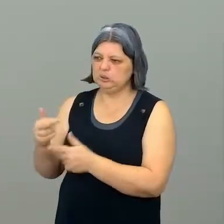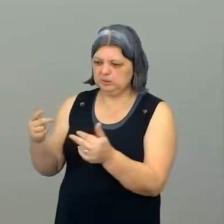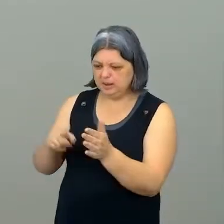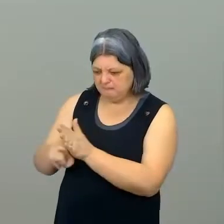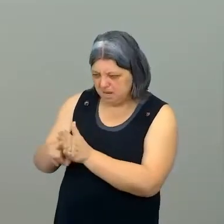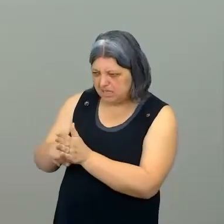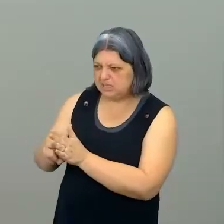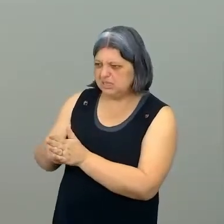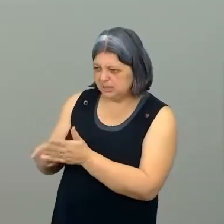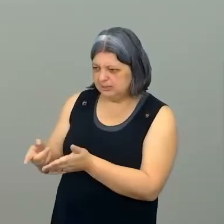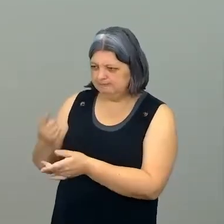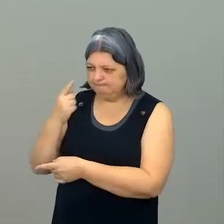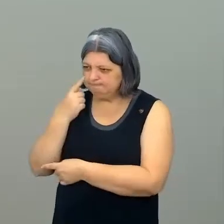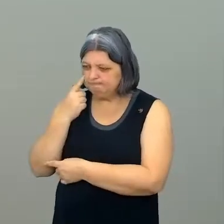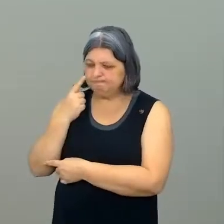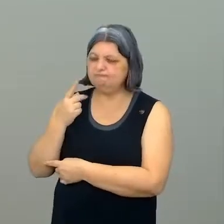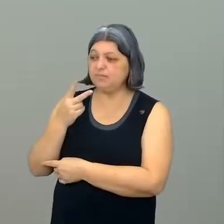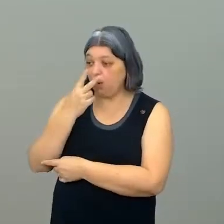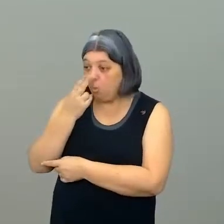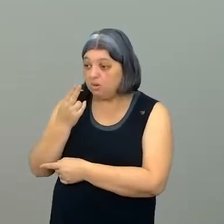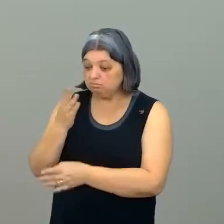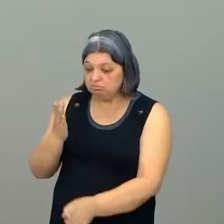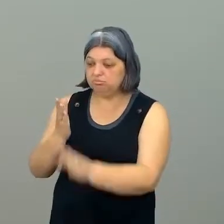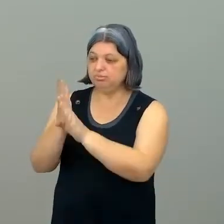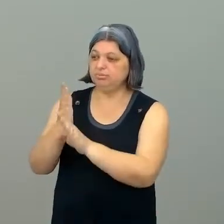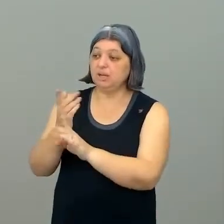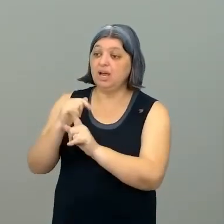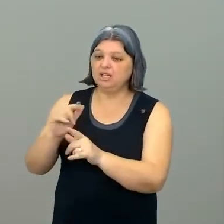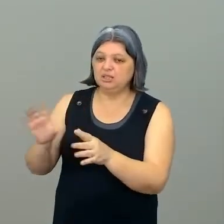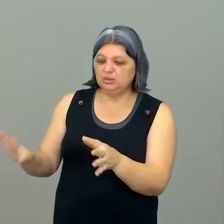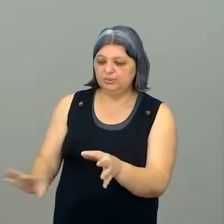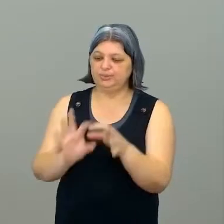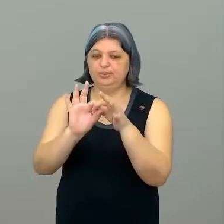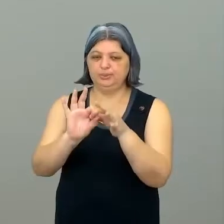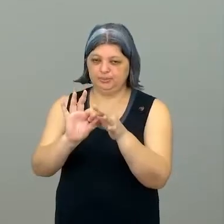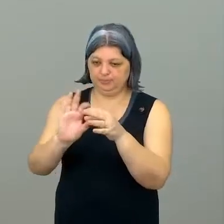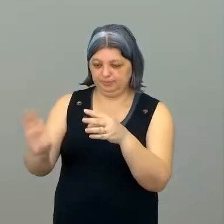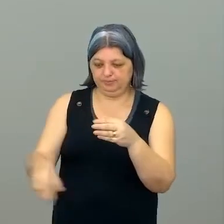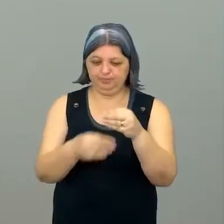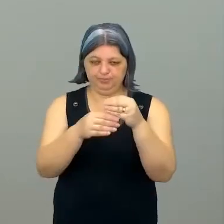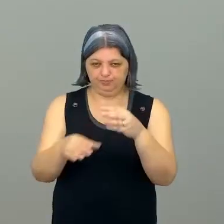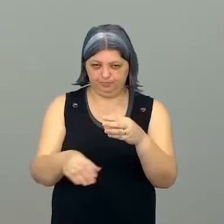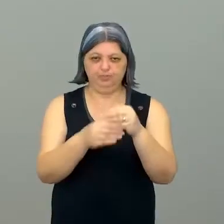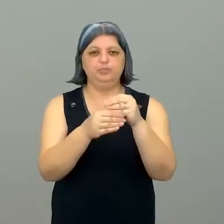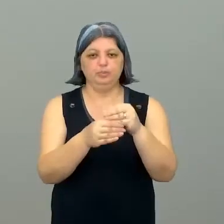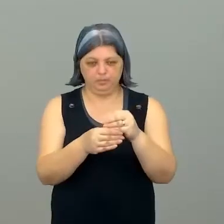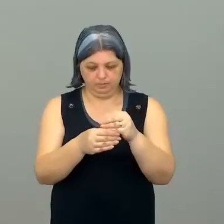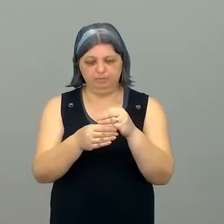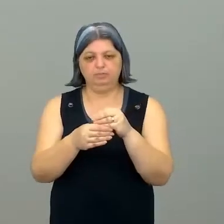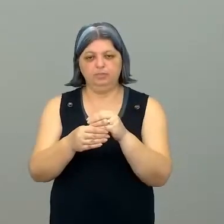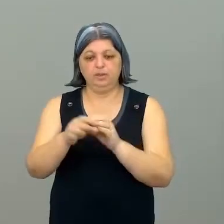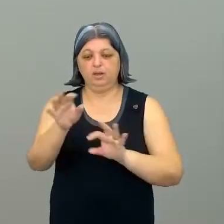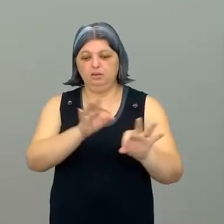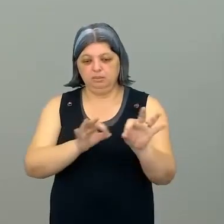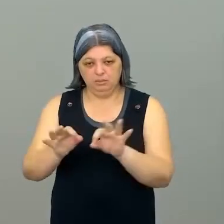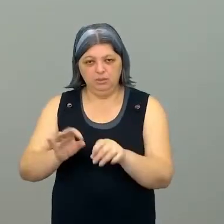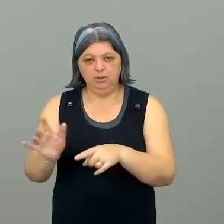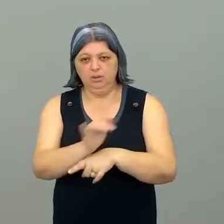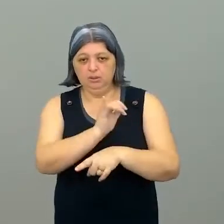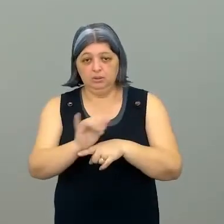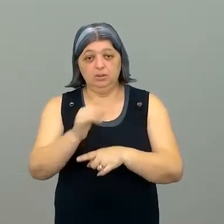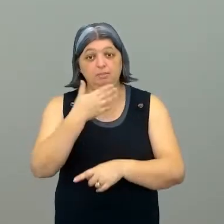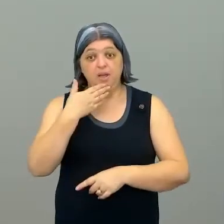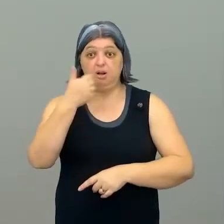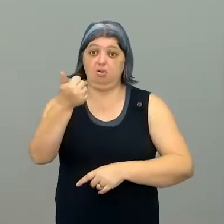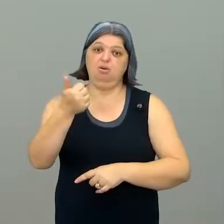X? Eu achei isso. E aí vocês juntam dados e montam ainda um resultado ainda melhor? Ou, às vezes, o